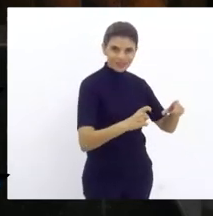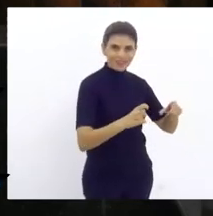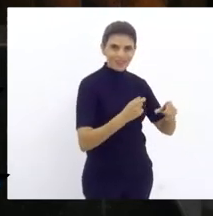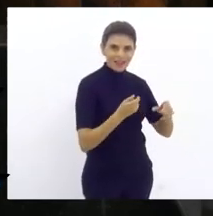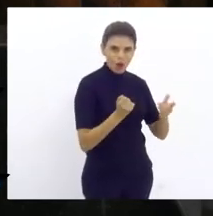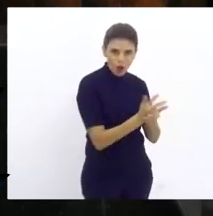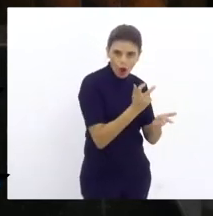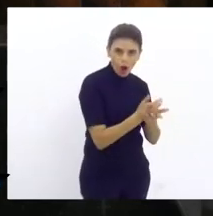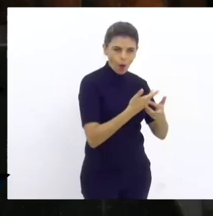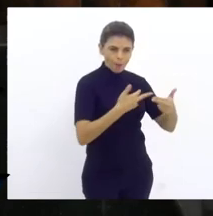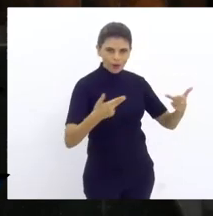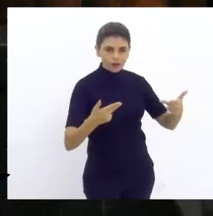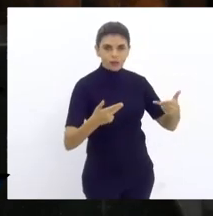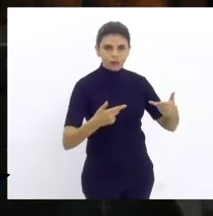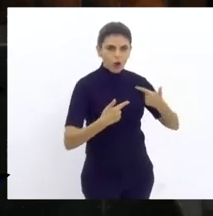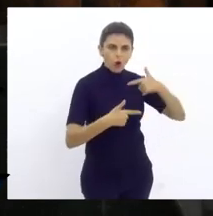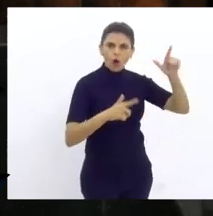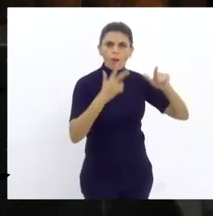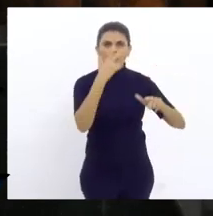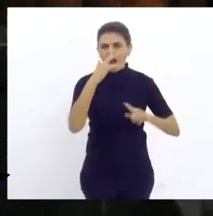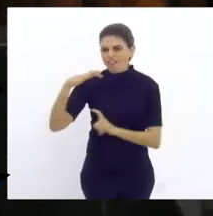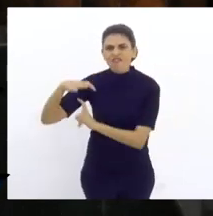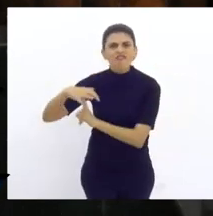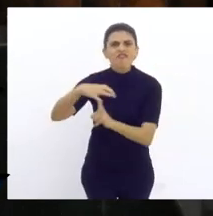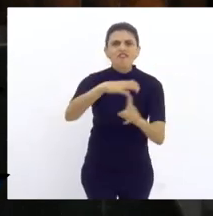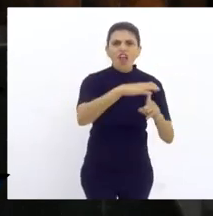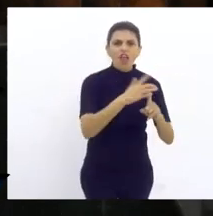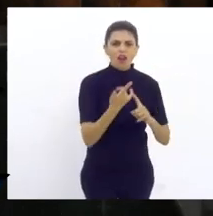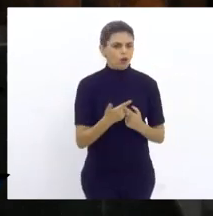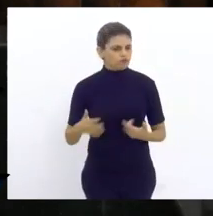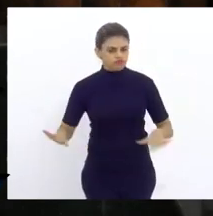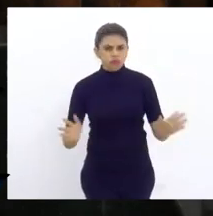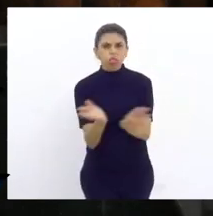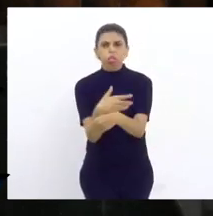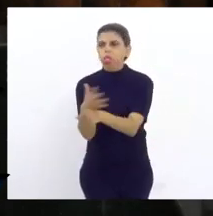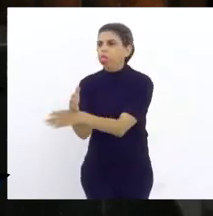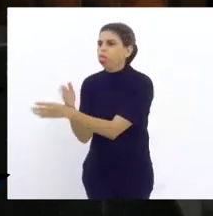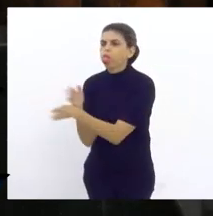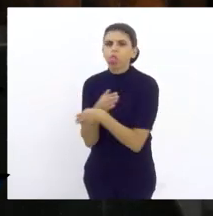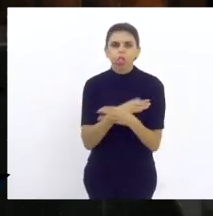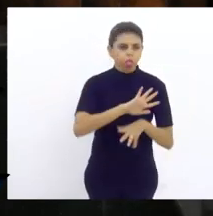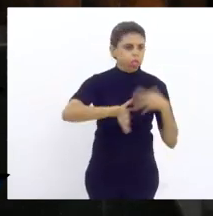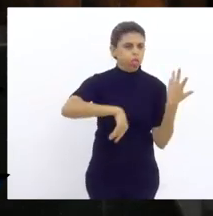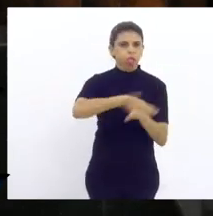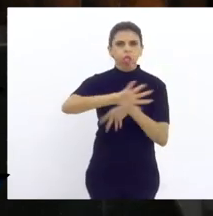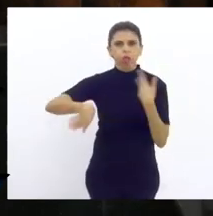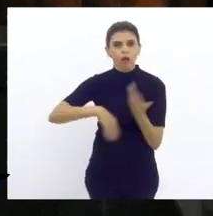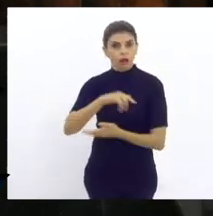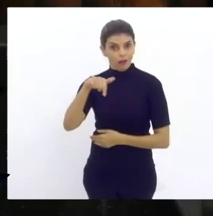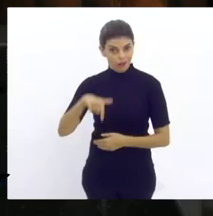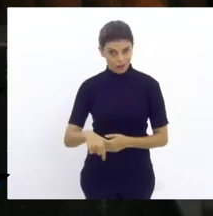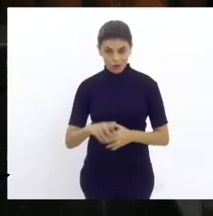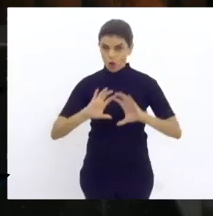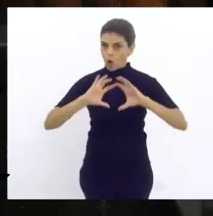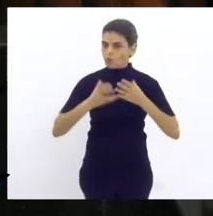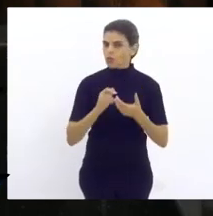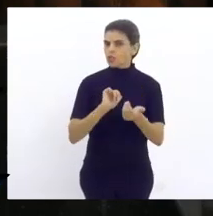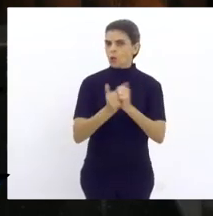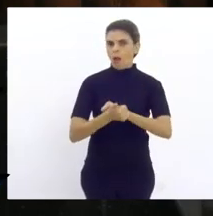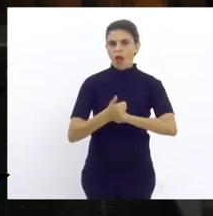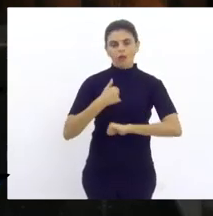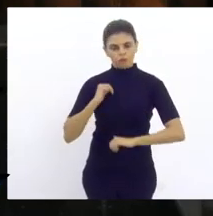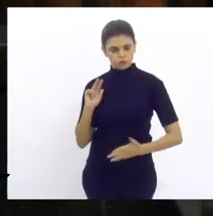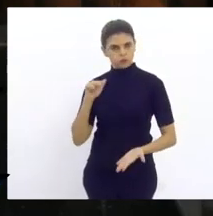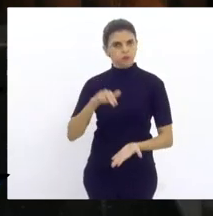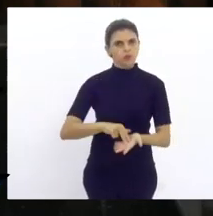danada. Está pior do que uma feira sem fiscalização. Só que a gente aqui na comissão de esporte a gente vai fiscalizar o